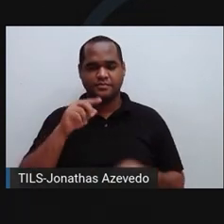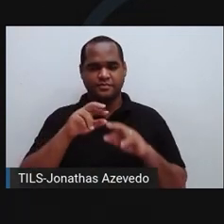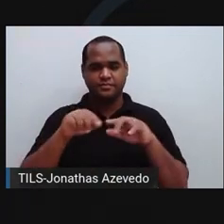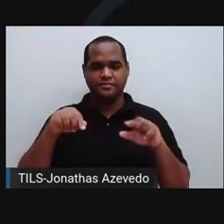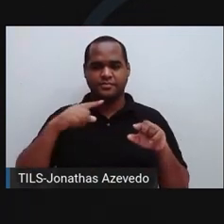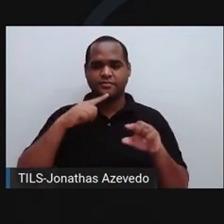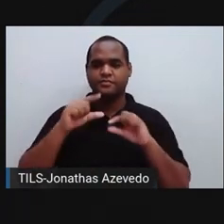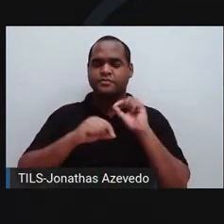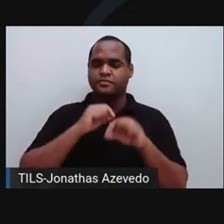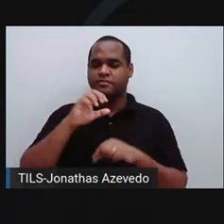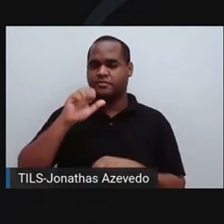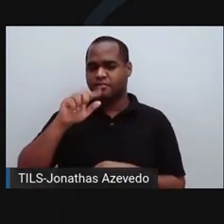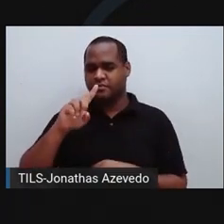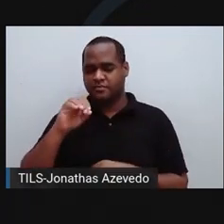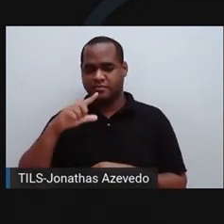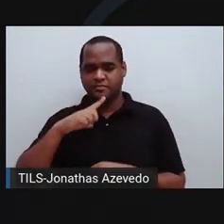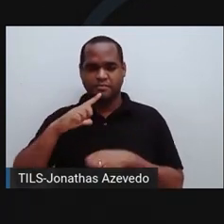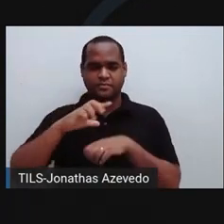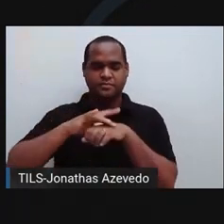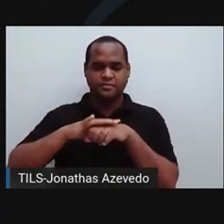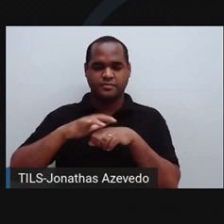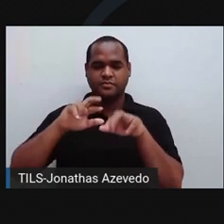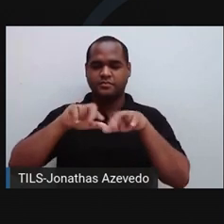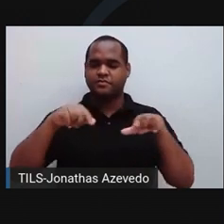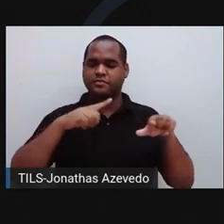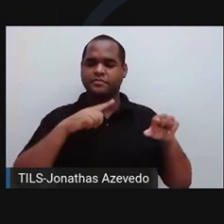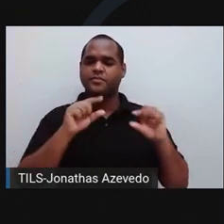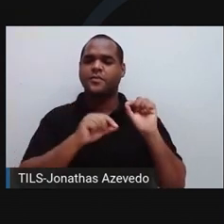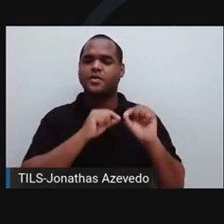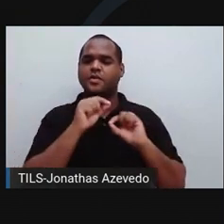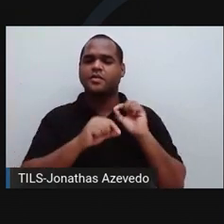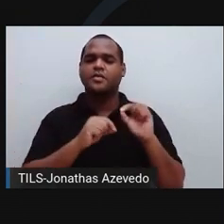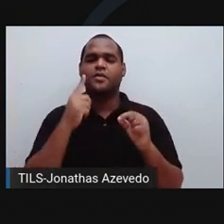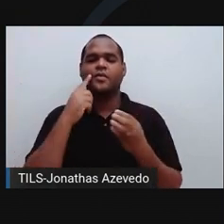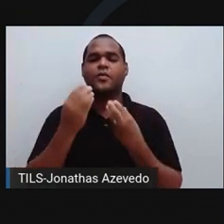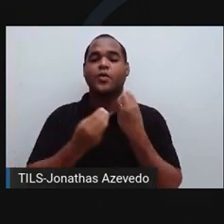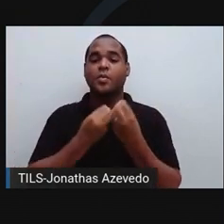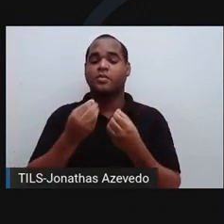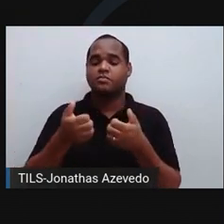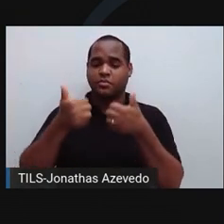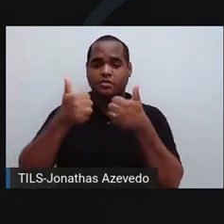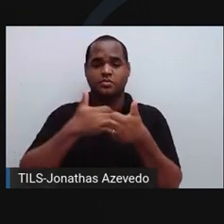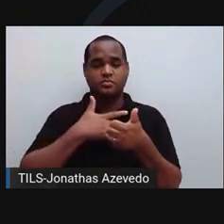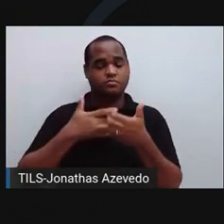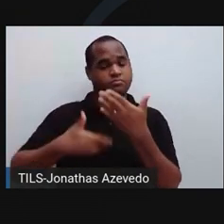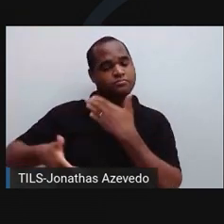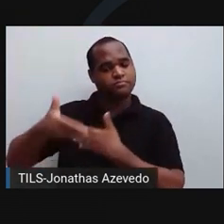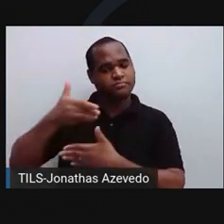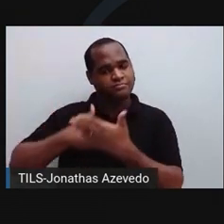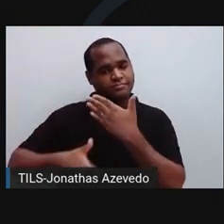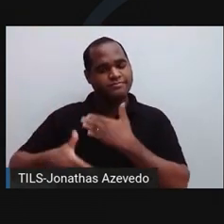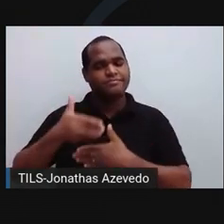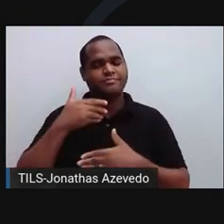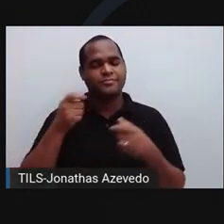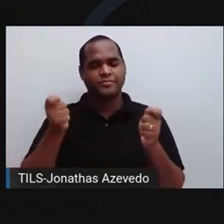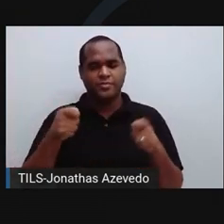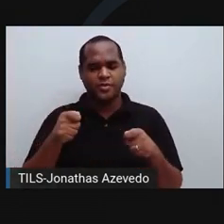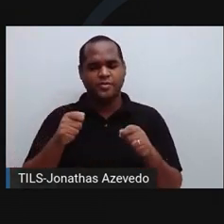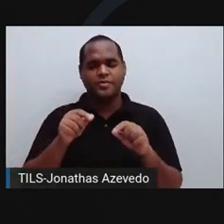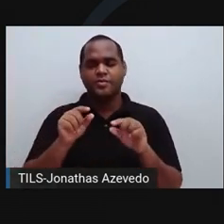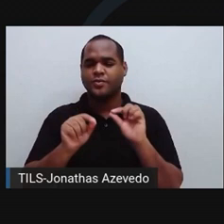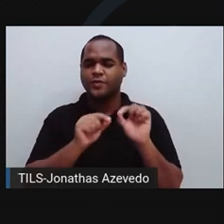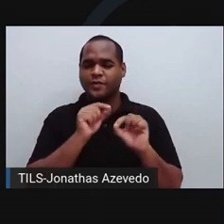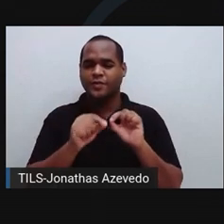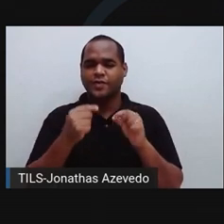candidíase, uma doença causada por um fungo que é relativamente comum e fácil de tratar. Mas estou falando aqui de um outro fungo. Ou melhor, de uma